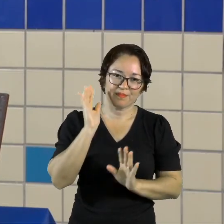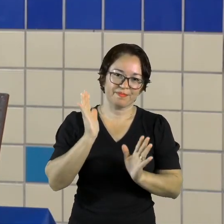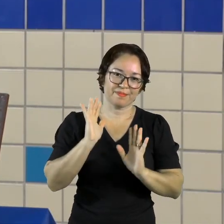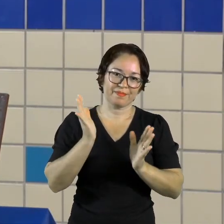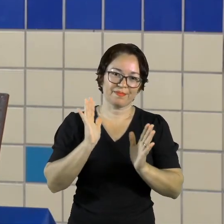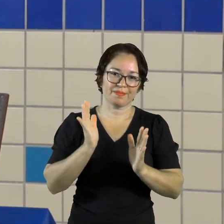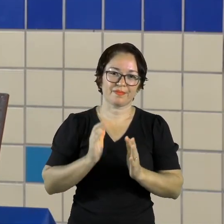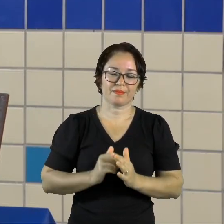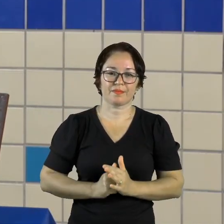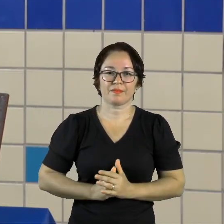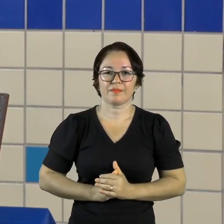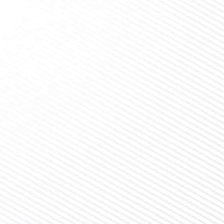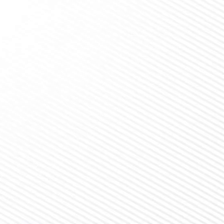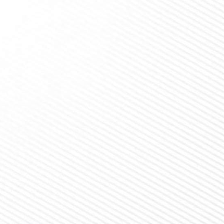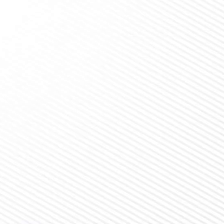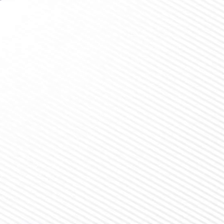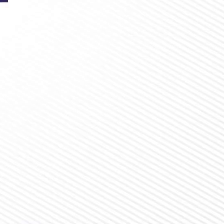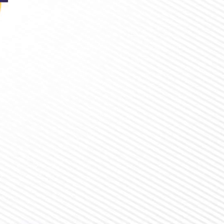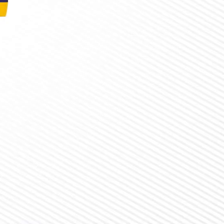logo